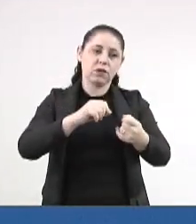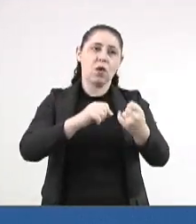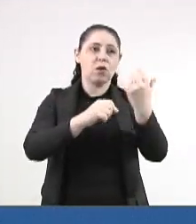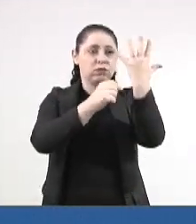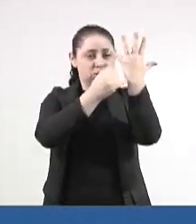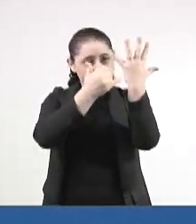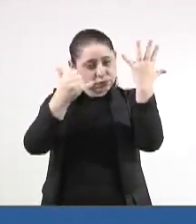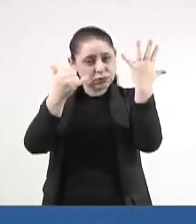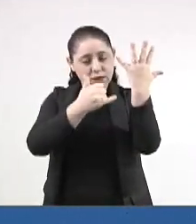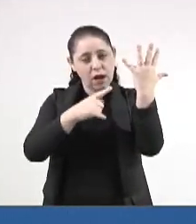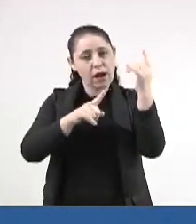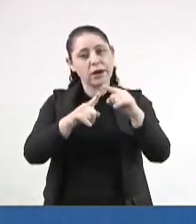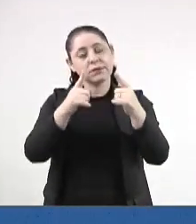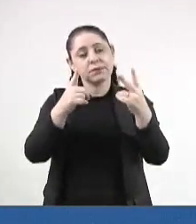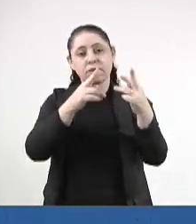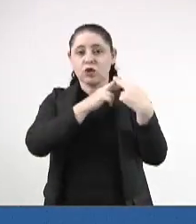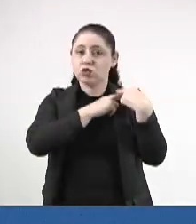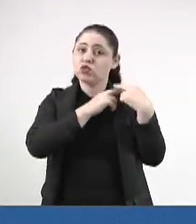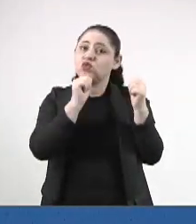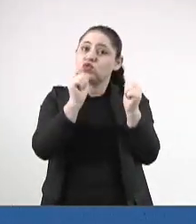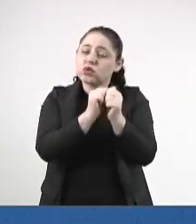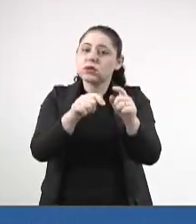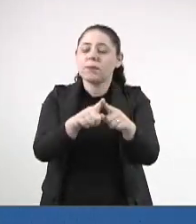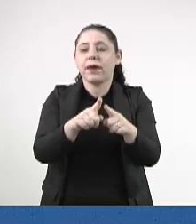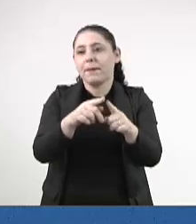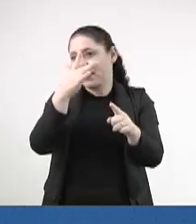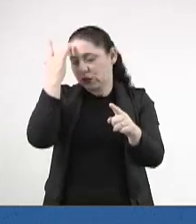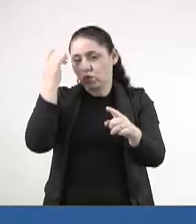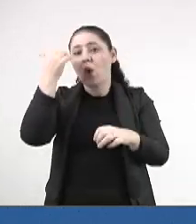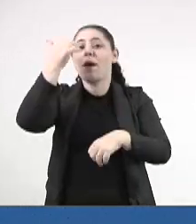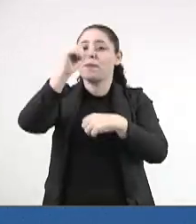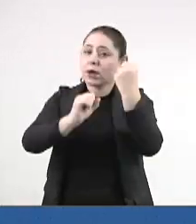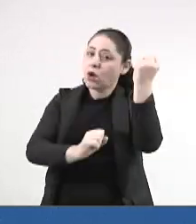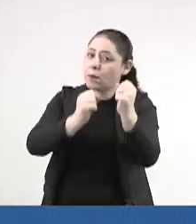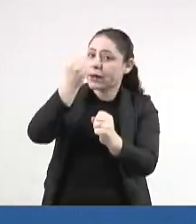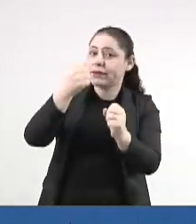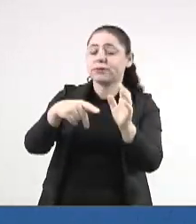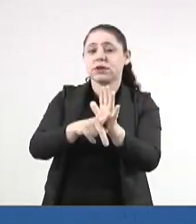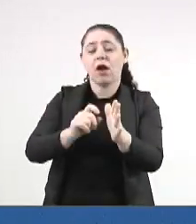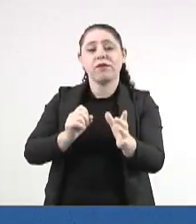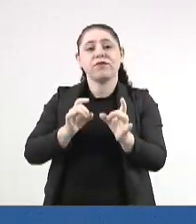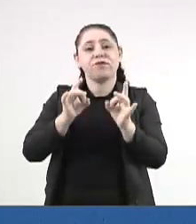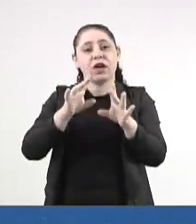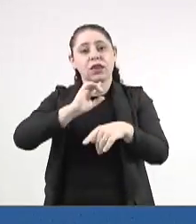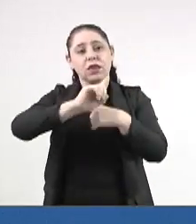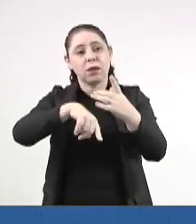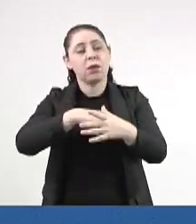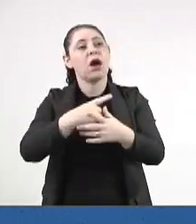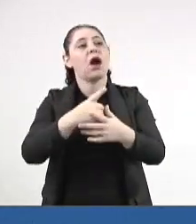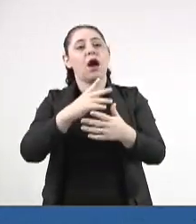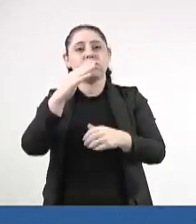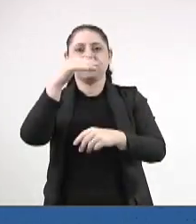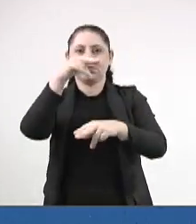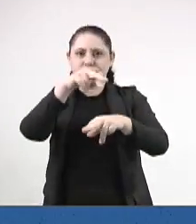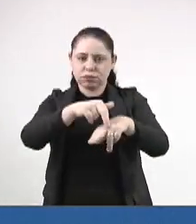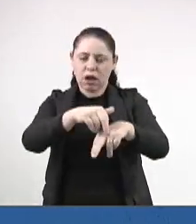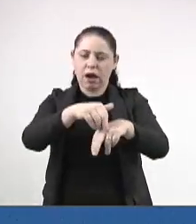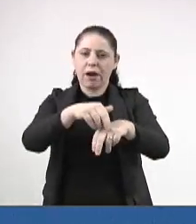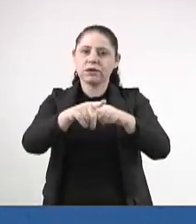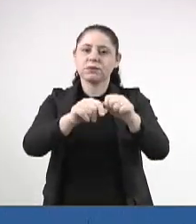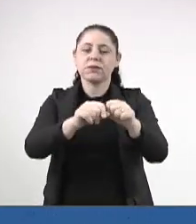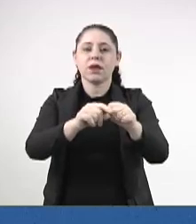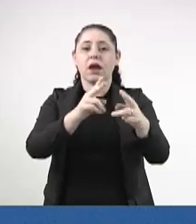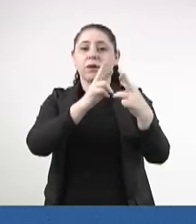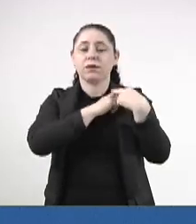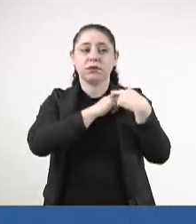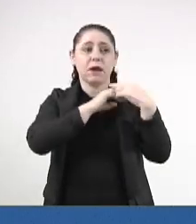ela é corresponsável, mas, inclusive, o fabricante desse tipo de material é obrigado a fazer o recolhimento dele e o devido encaminhamento. Isso é